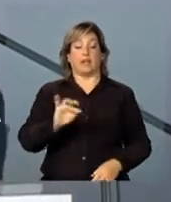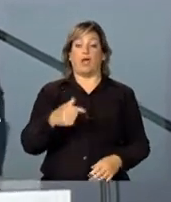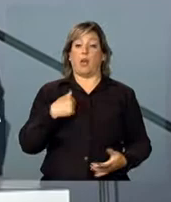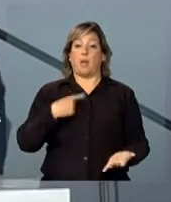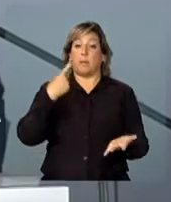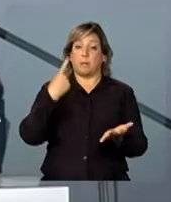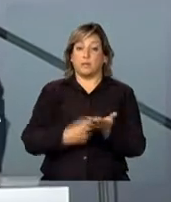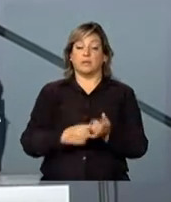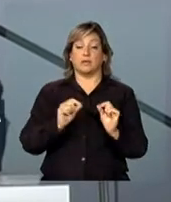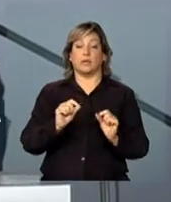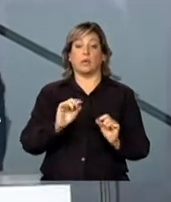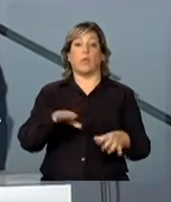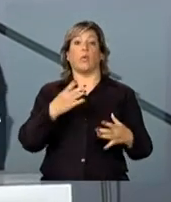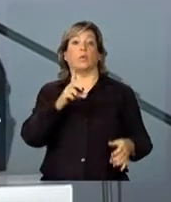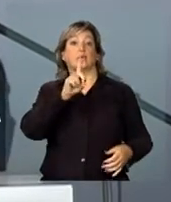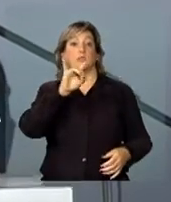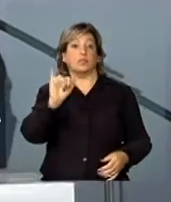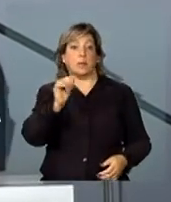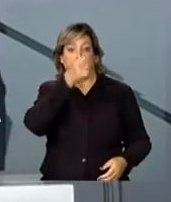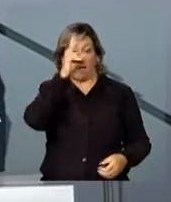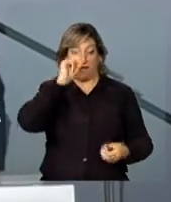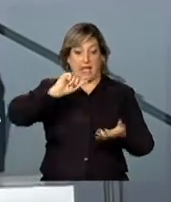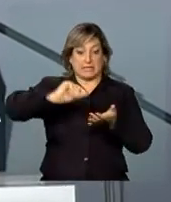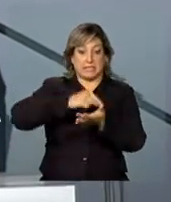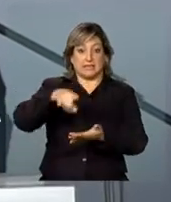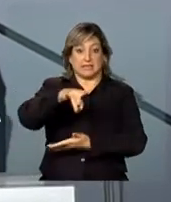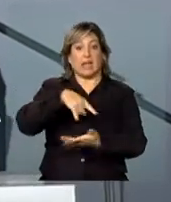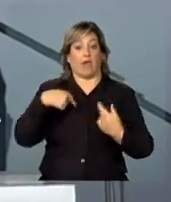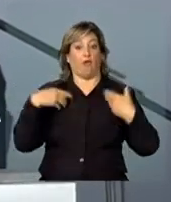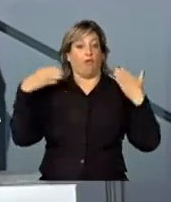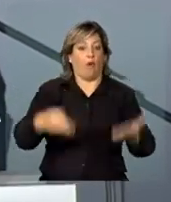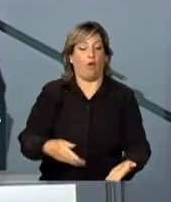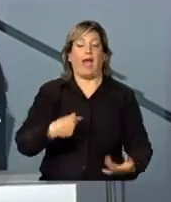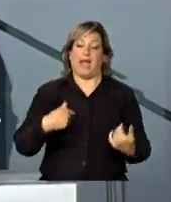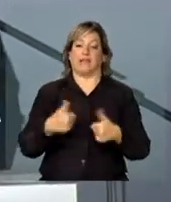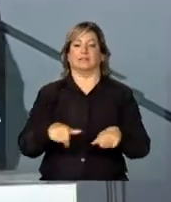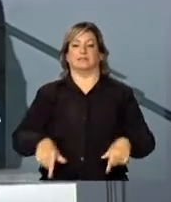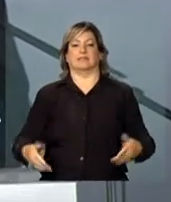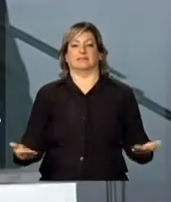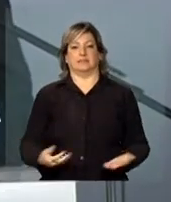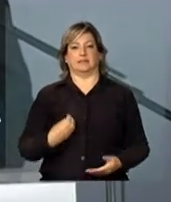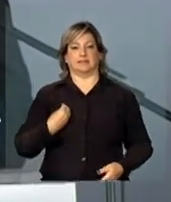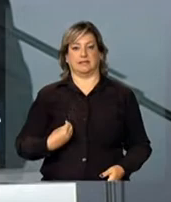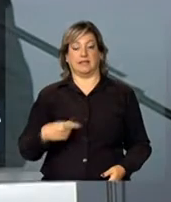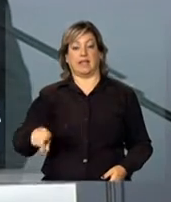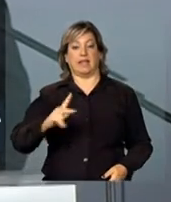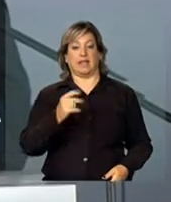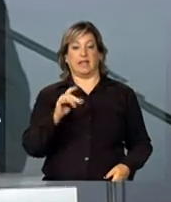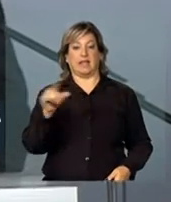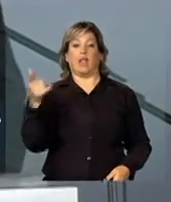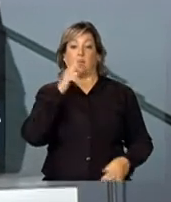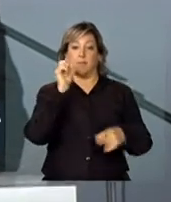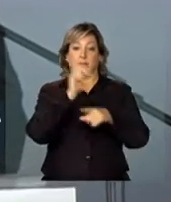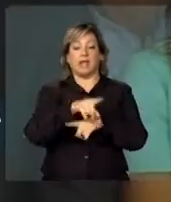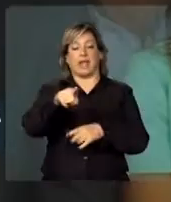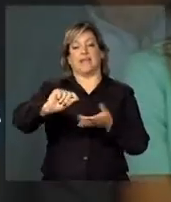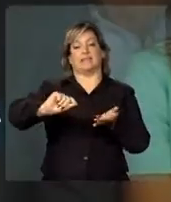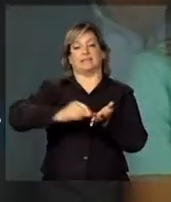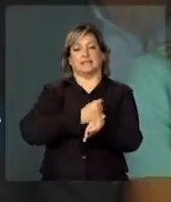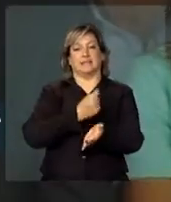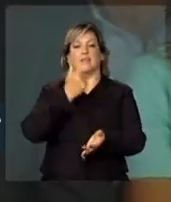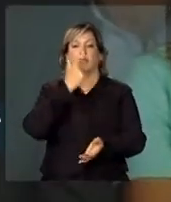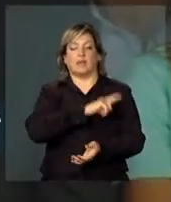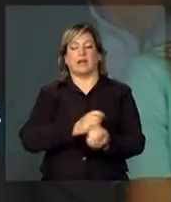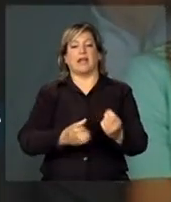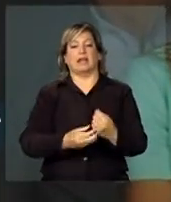prometi, o dia que o prefeito assinar o terreno, eu vou estar lá. E só quando Haddad tomou posse é que ele assinou e